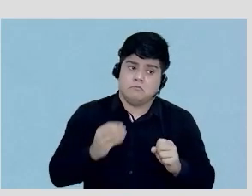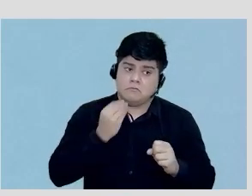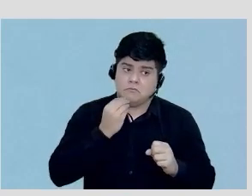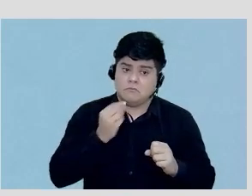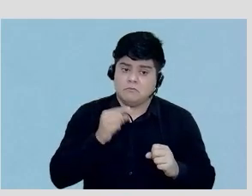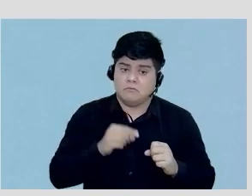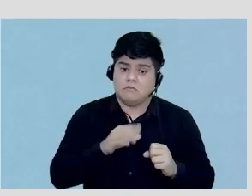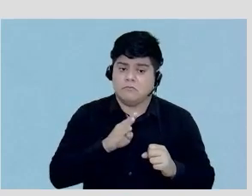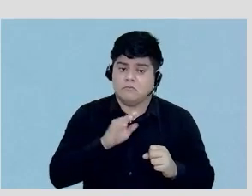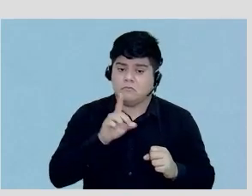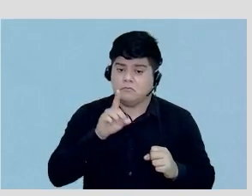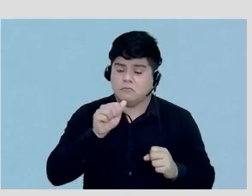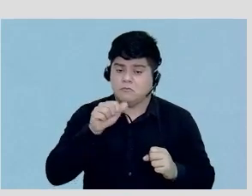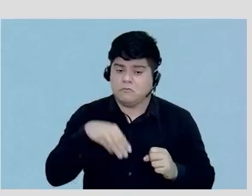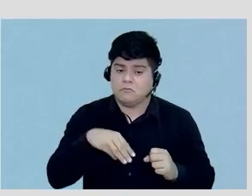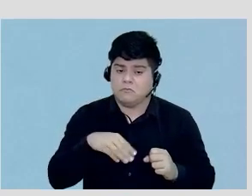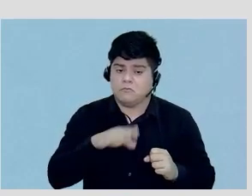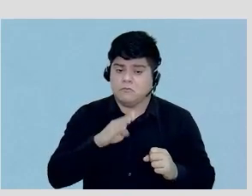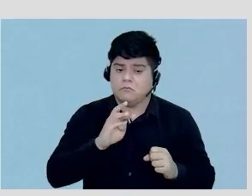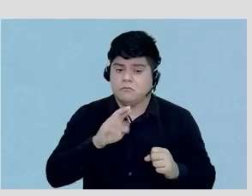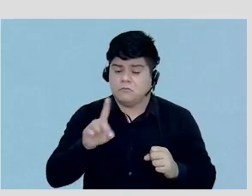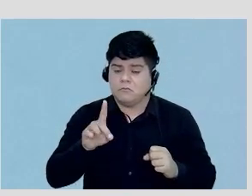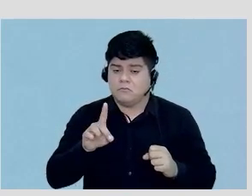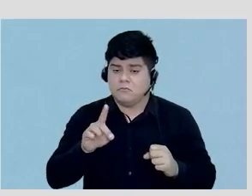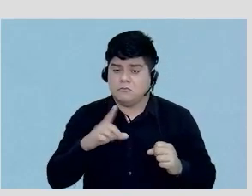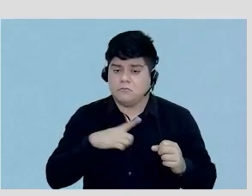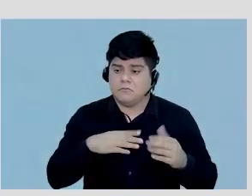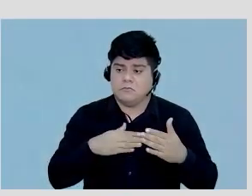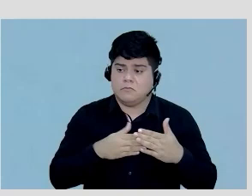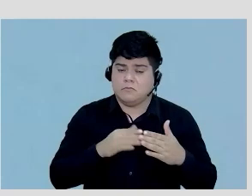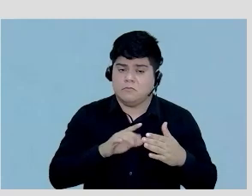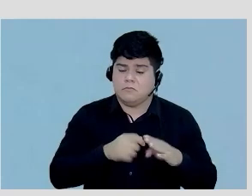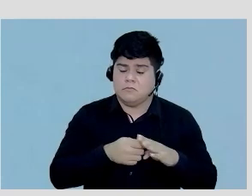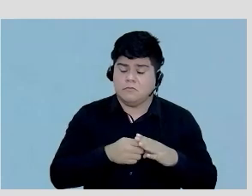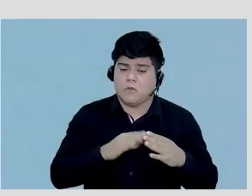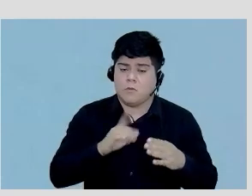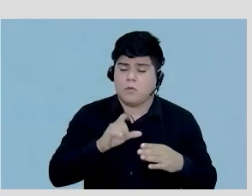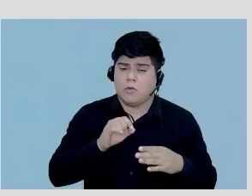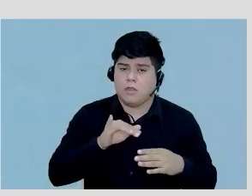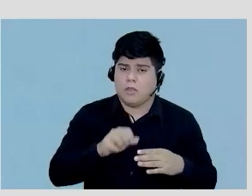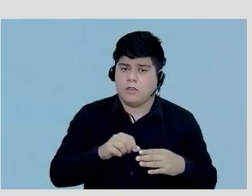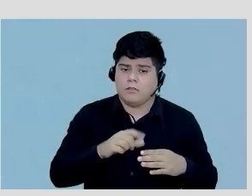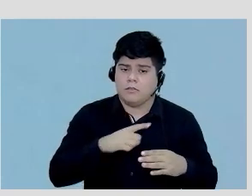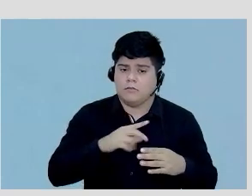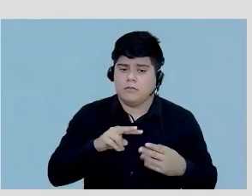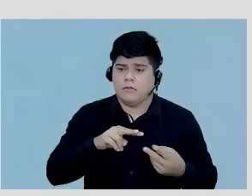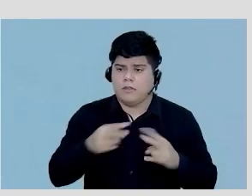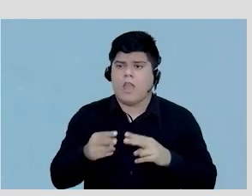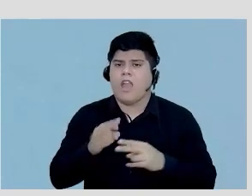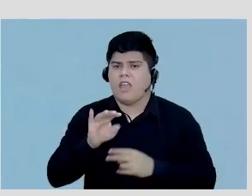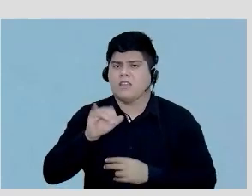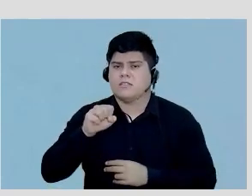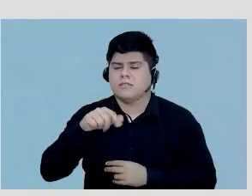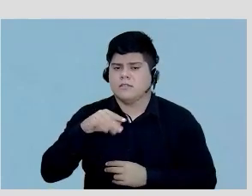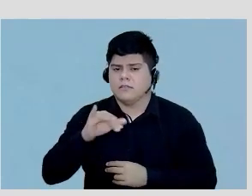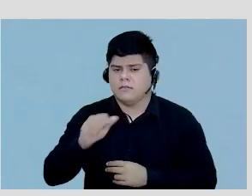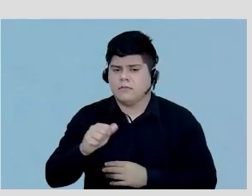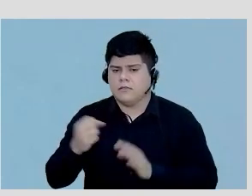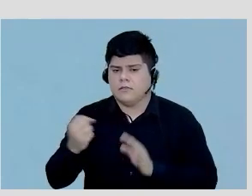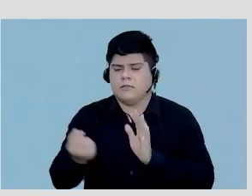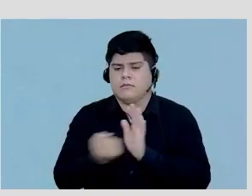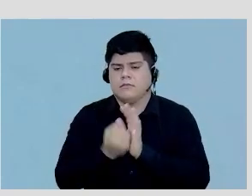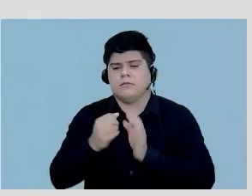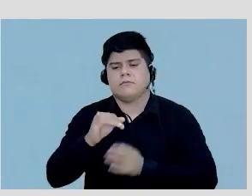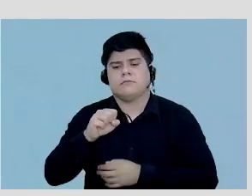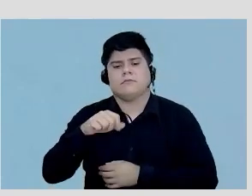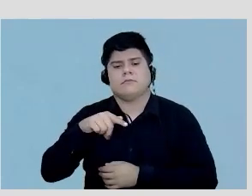BDAM junto com o BRD um bloqueio divisional anteromedial que traduz isquemia é uma marca de isquemia